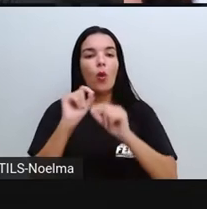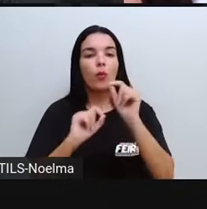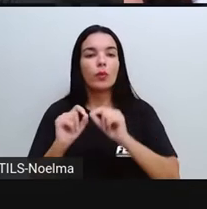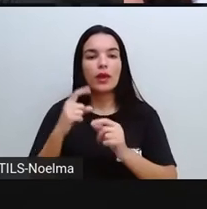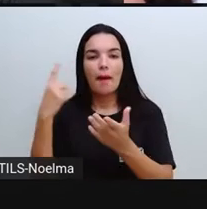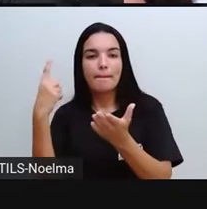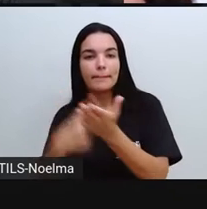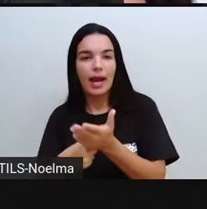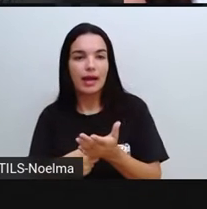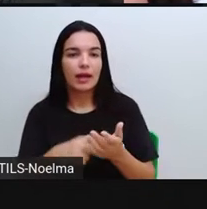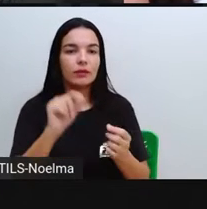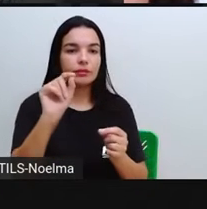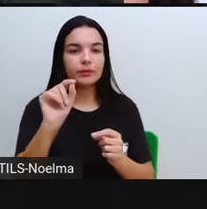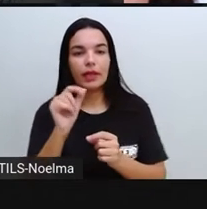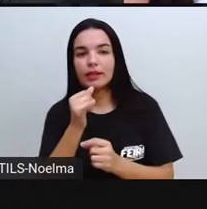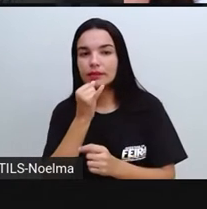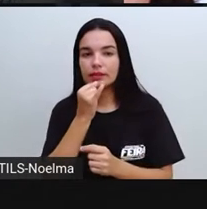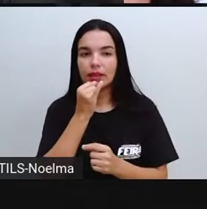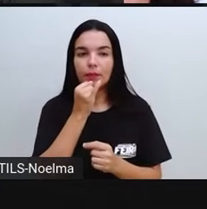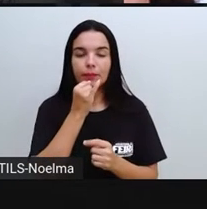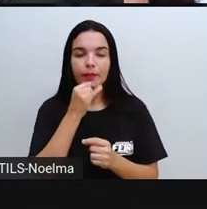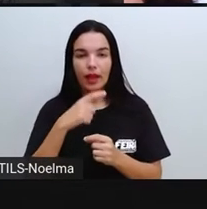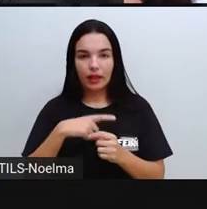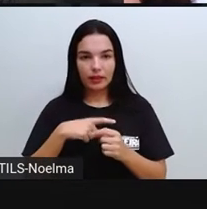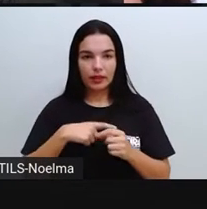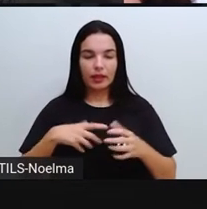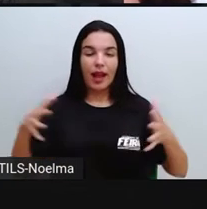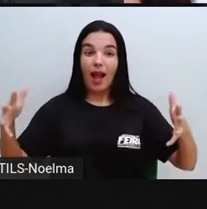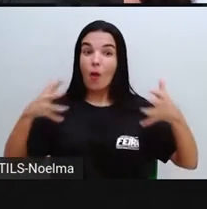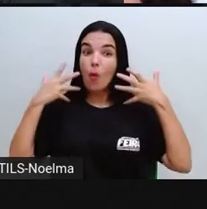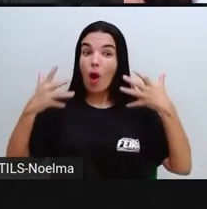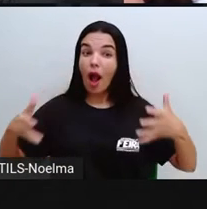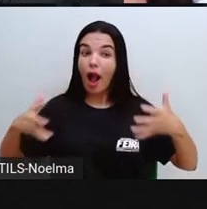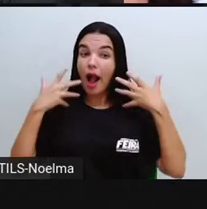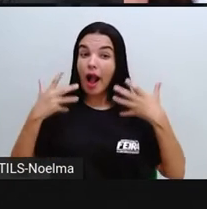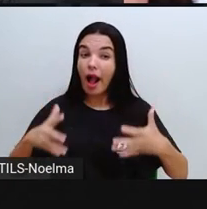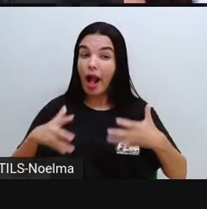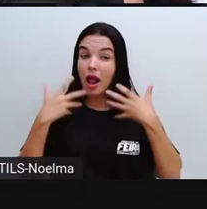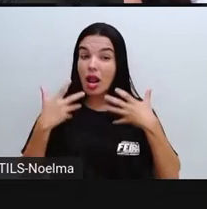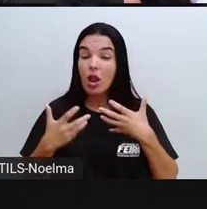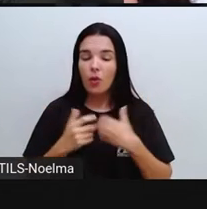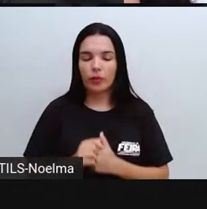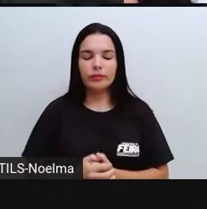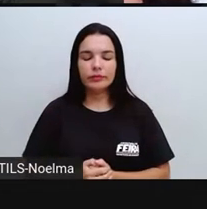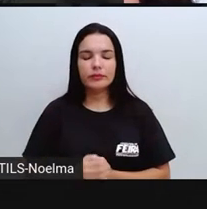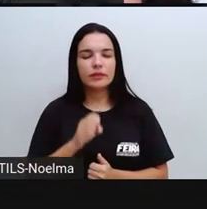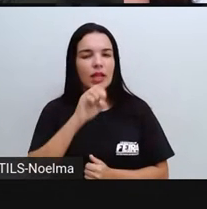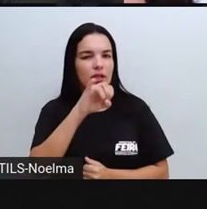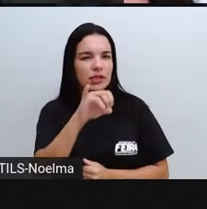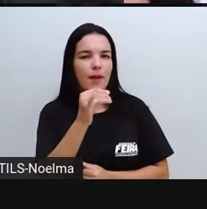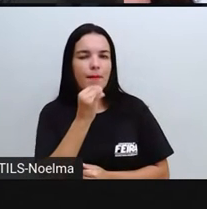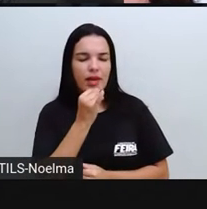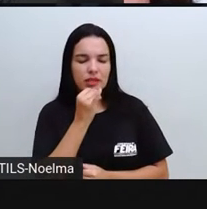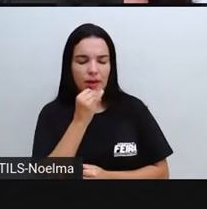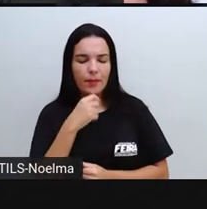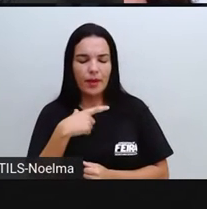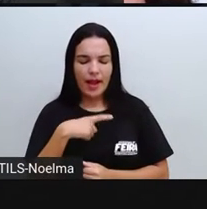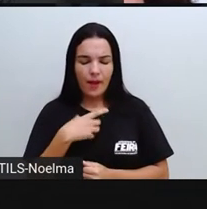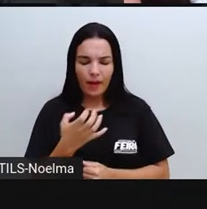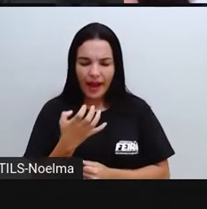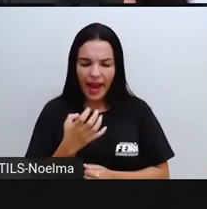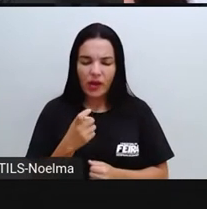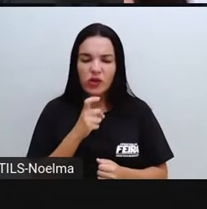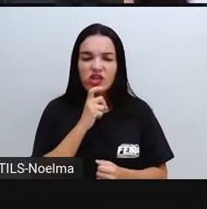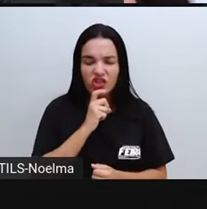aconteçam. Por exemplo, se eu quero que a água congele, o que eu preciso? Se eu preciso de